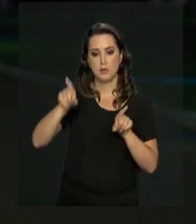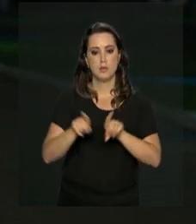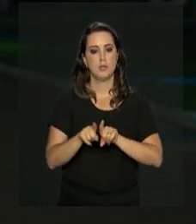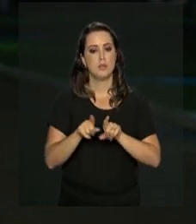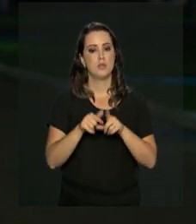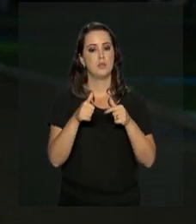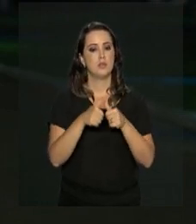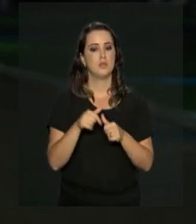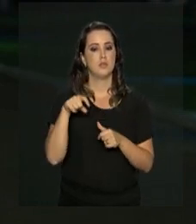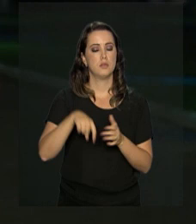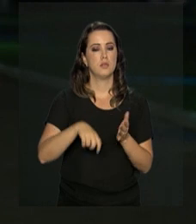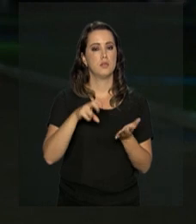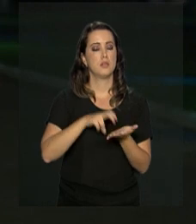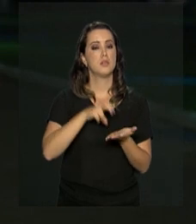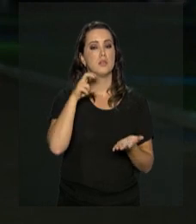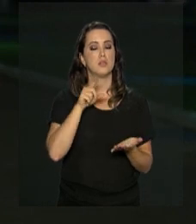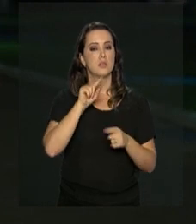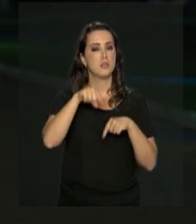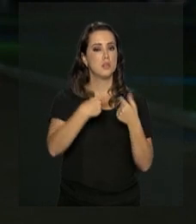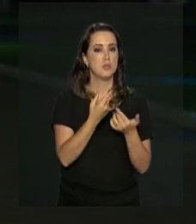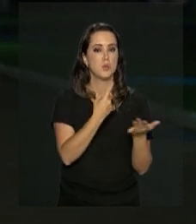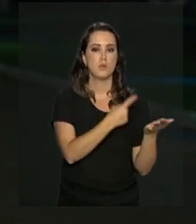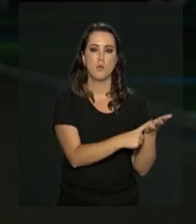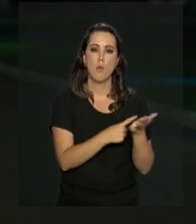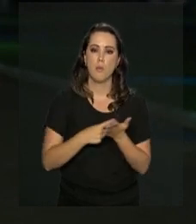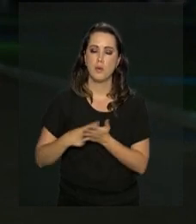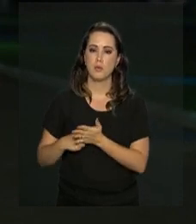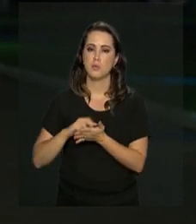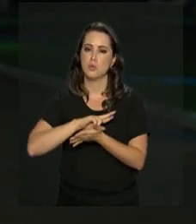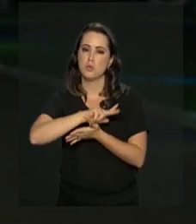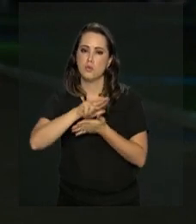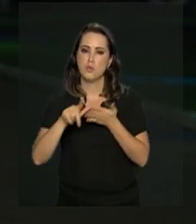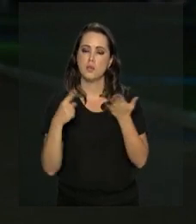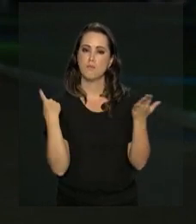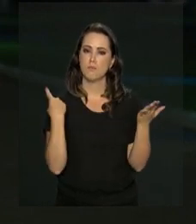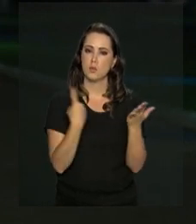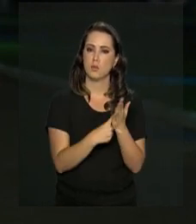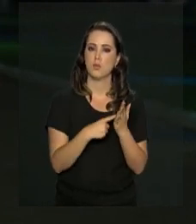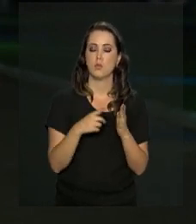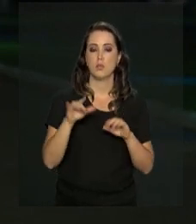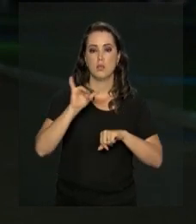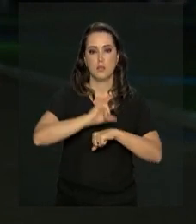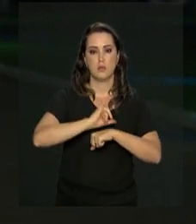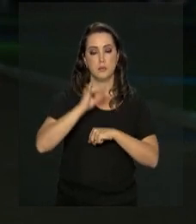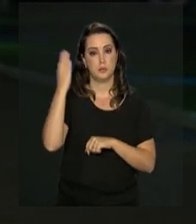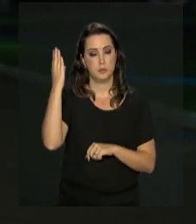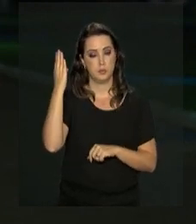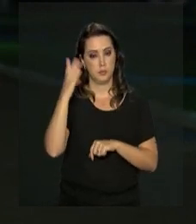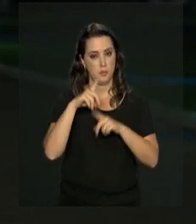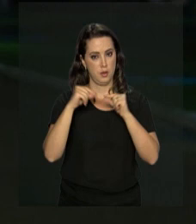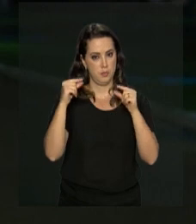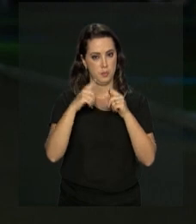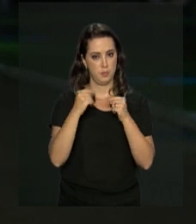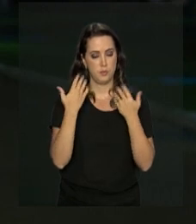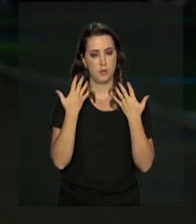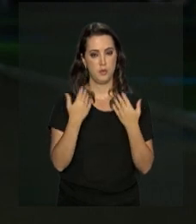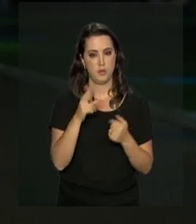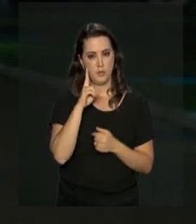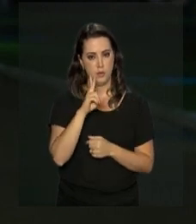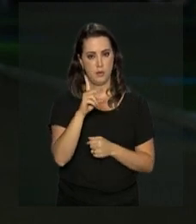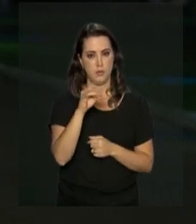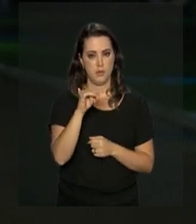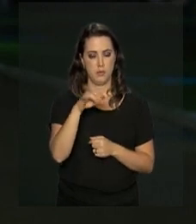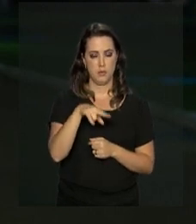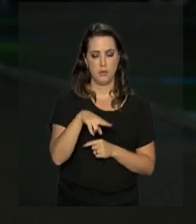aqui pela manhã e depois seguiu para uma agenda cheia de compromissos na capital federal. A repórter Daniele Popov